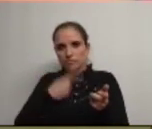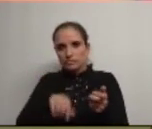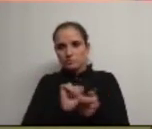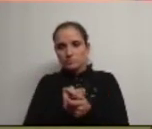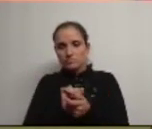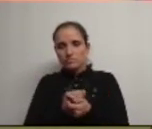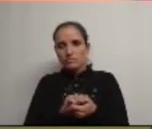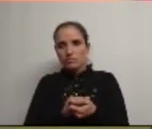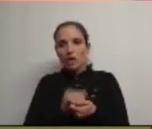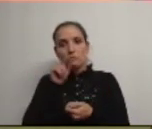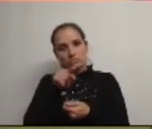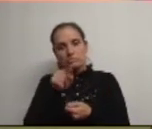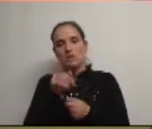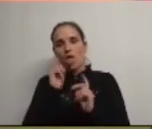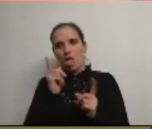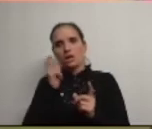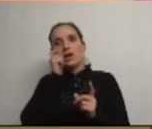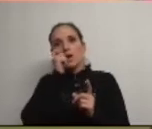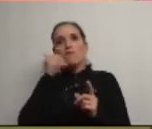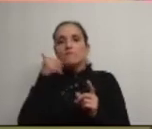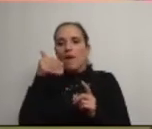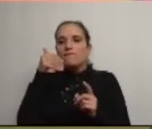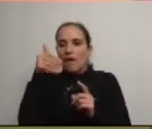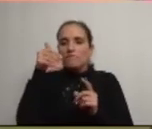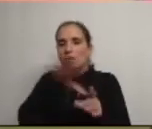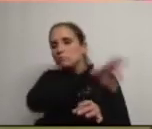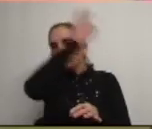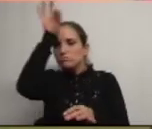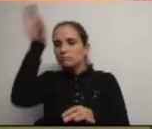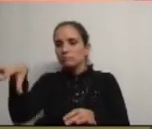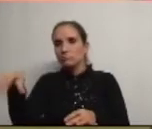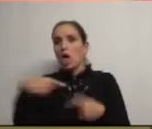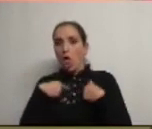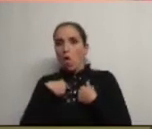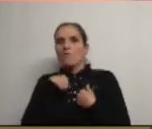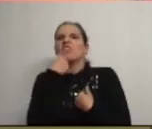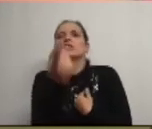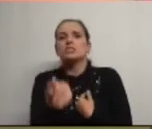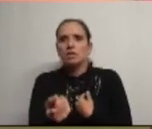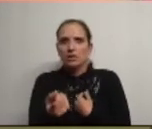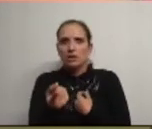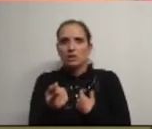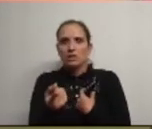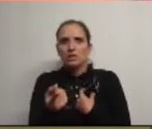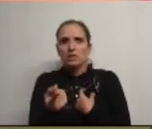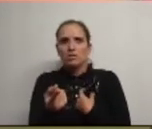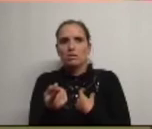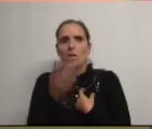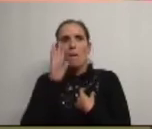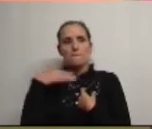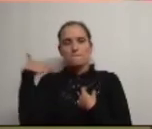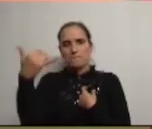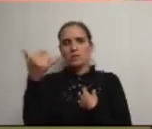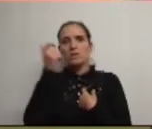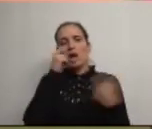aí compete a quem for sufragado eu não vou dizer ok que no próximo